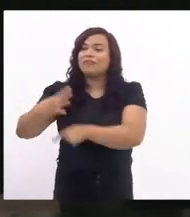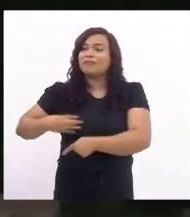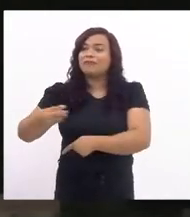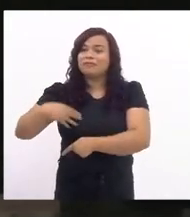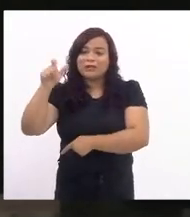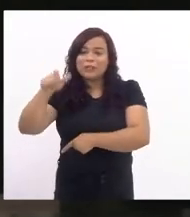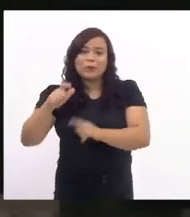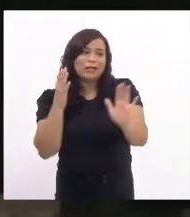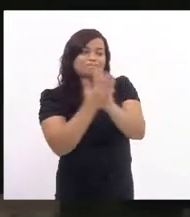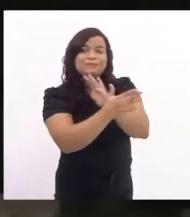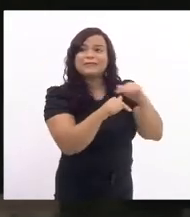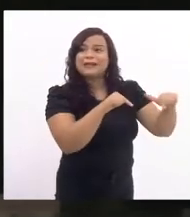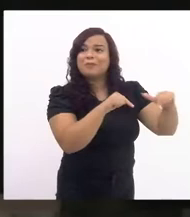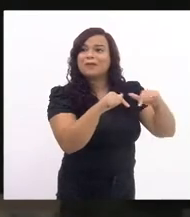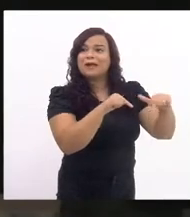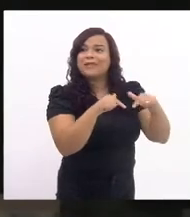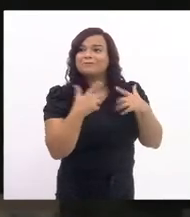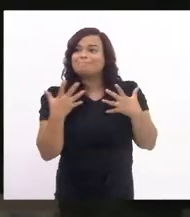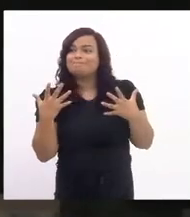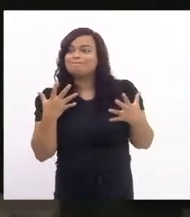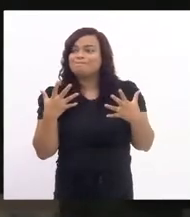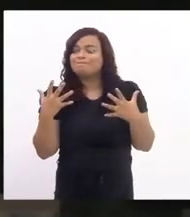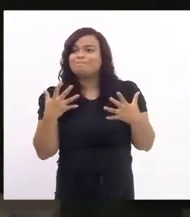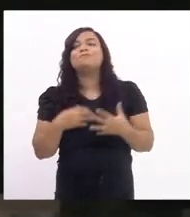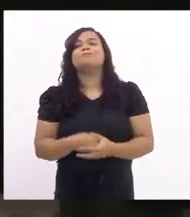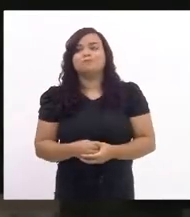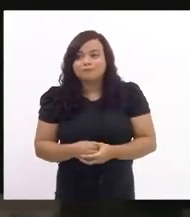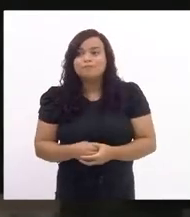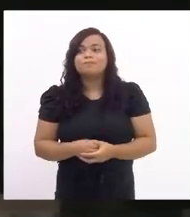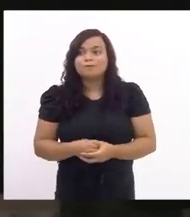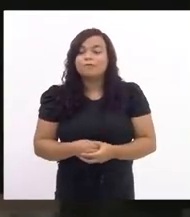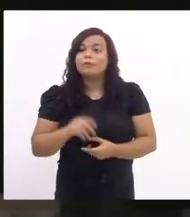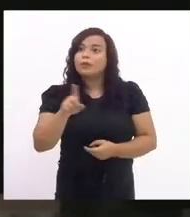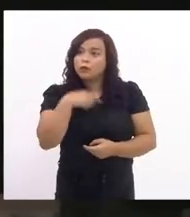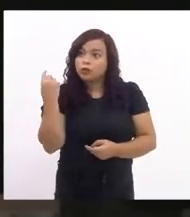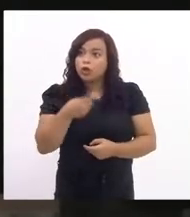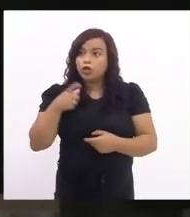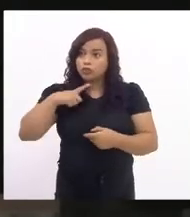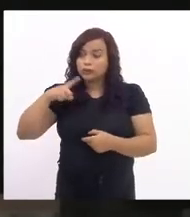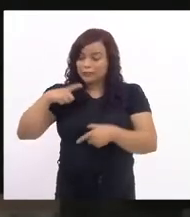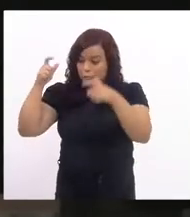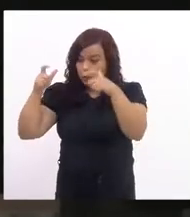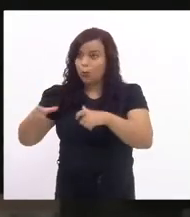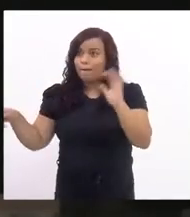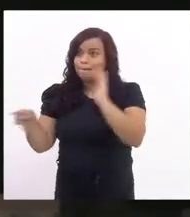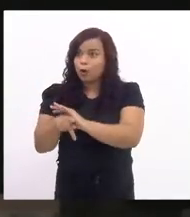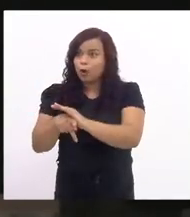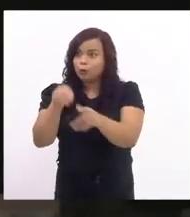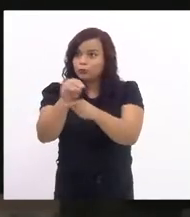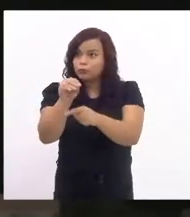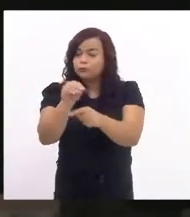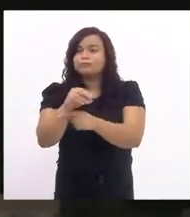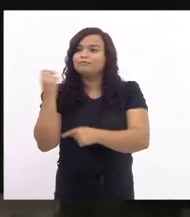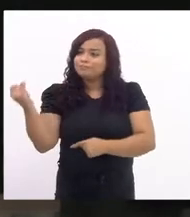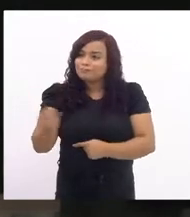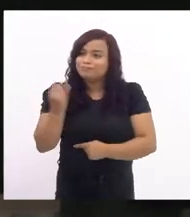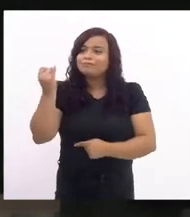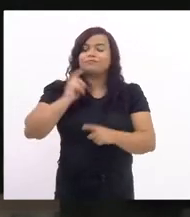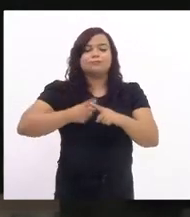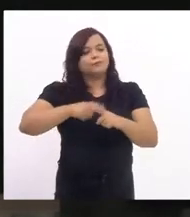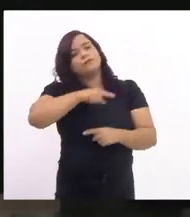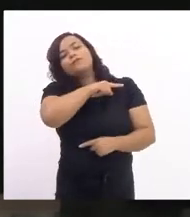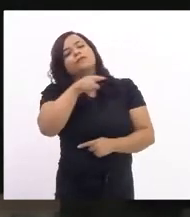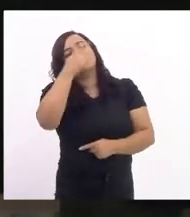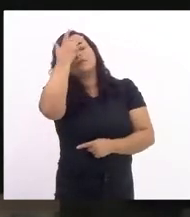é muito interessante que a gente tenha esses espaços porque essas servidoras que trabalham